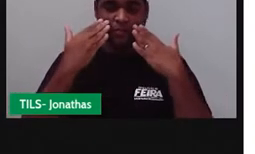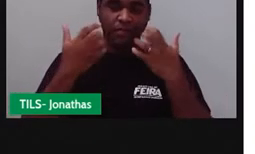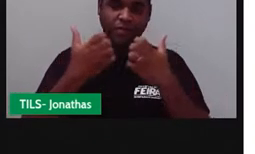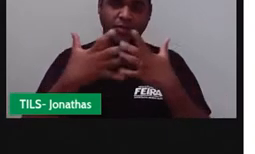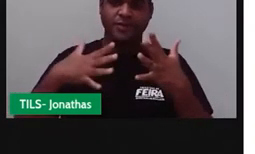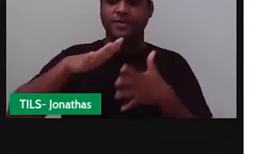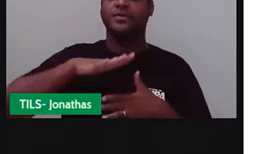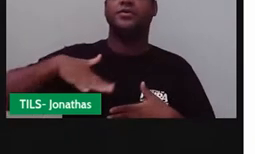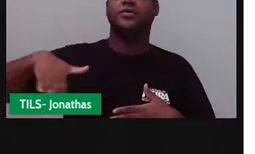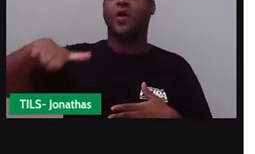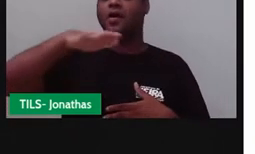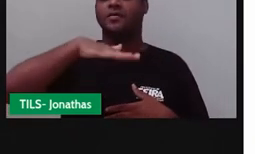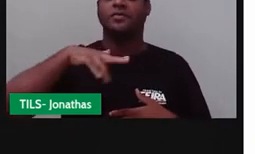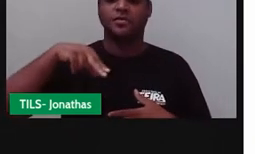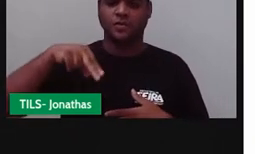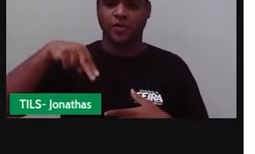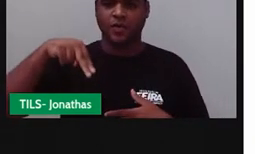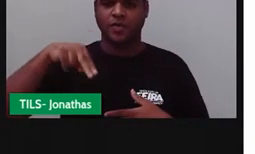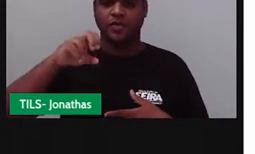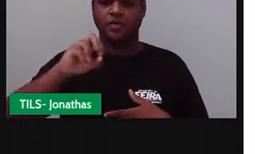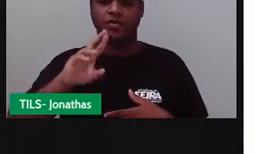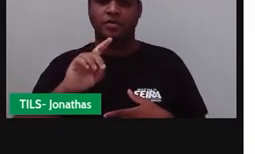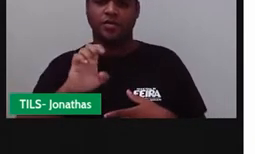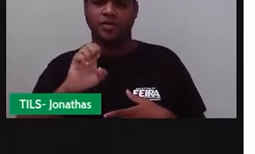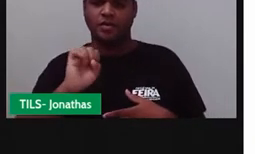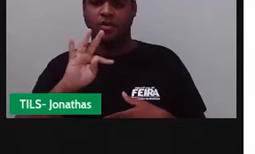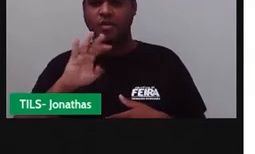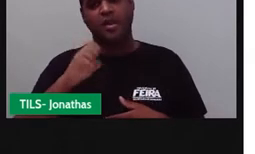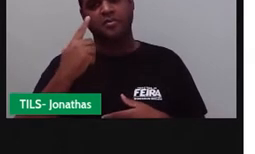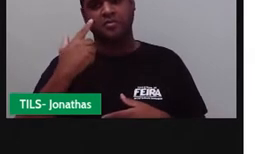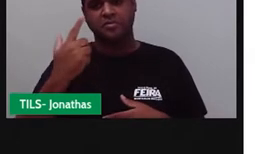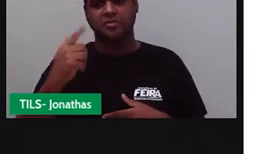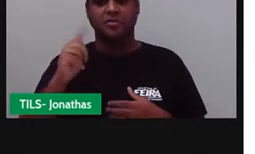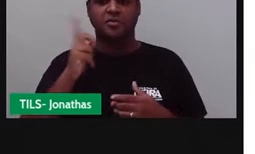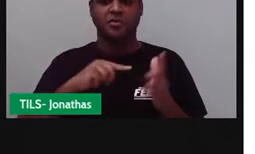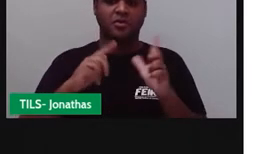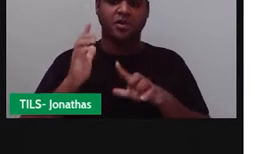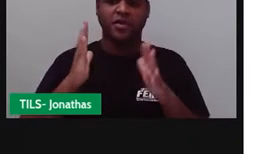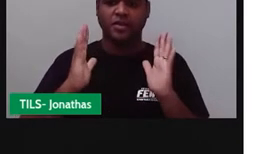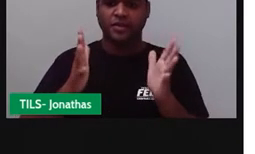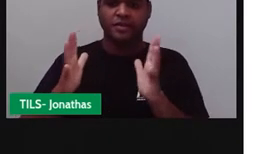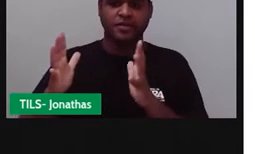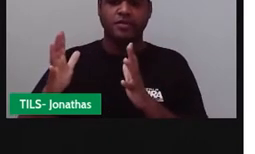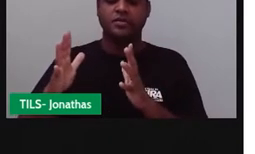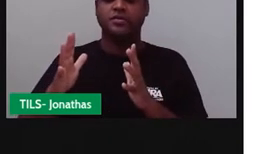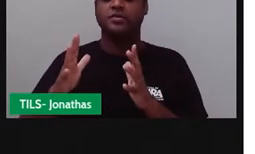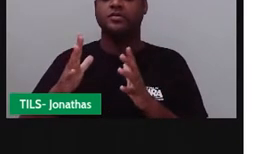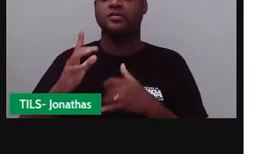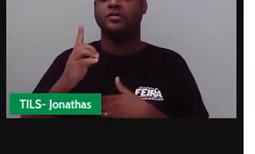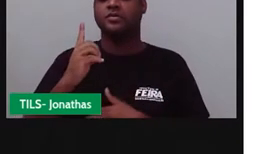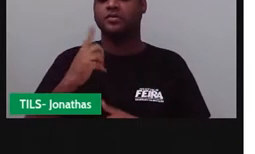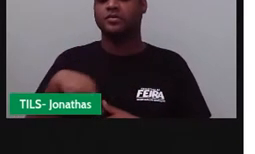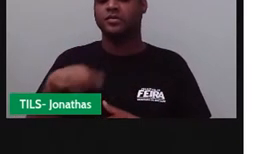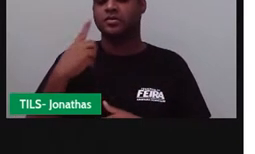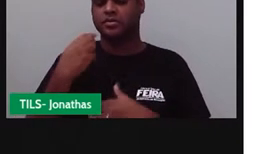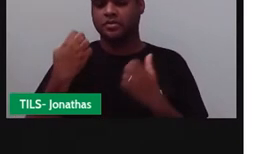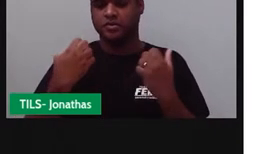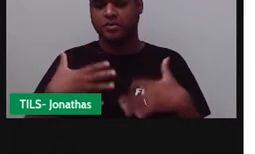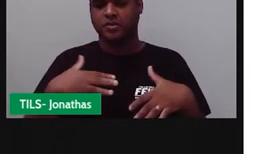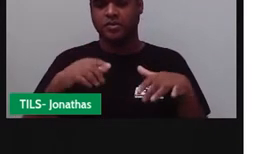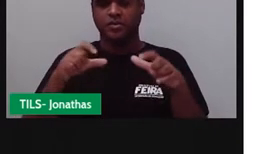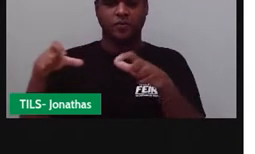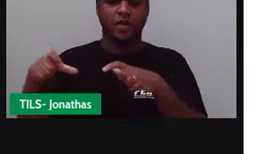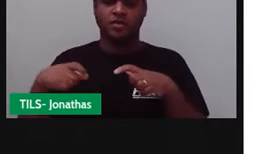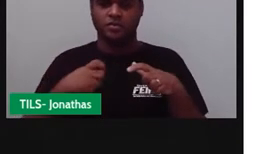região Nordeste, como a gente já viu. A gente já vai ver aqui, ó, nesse outro lugar,